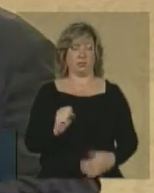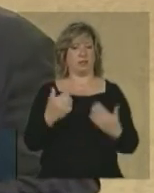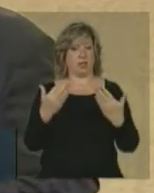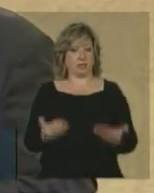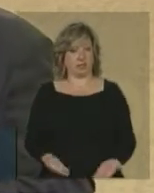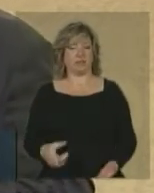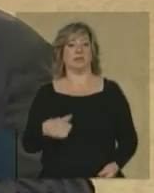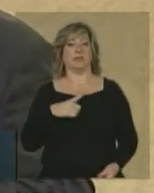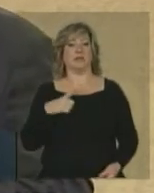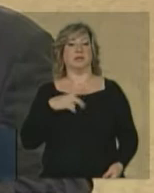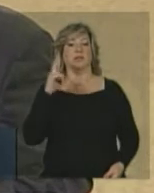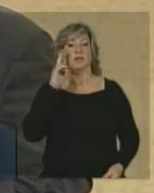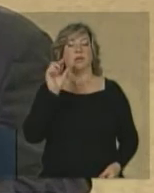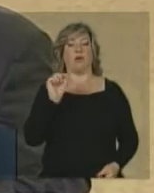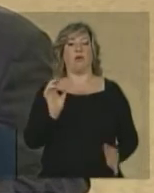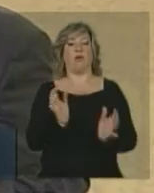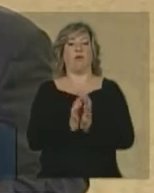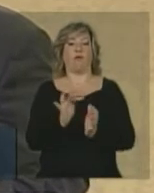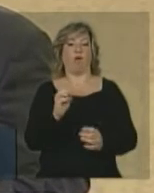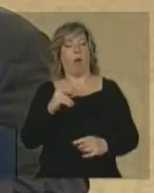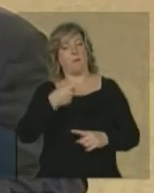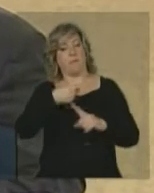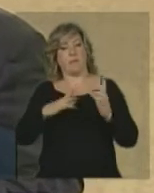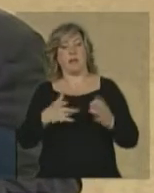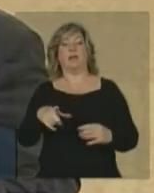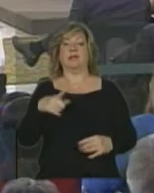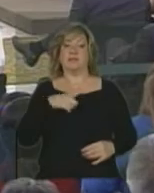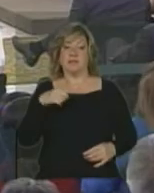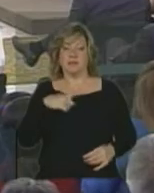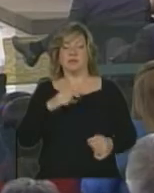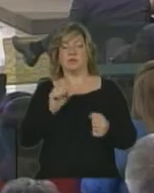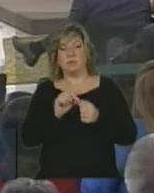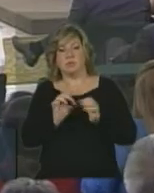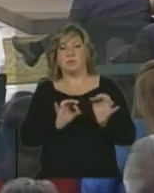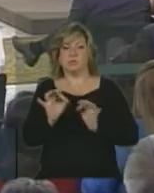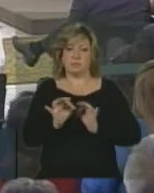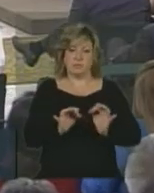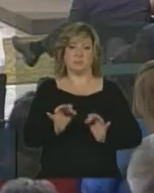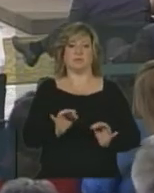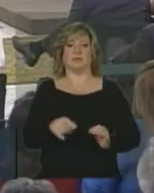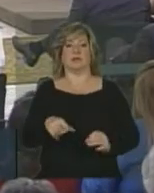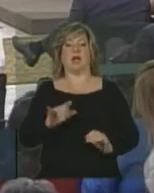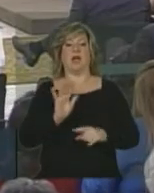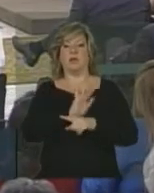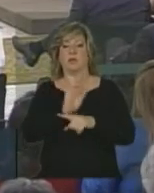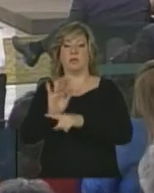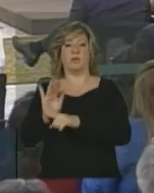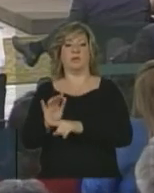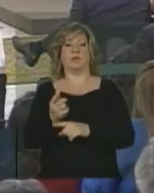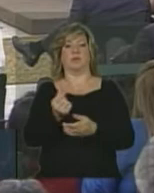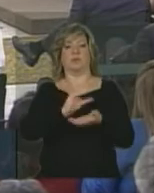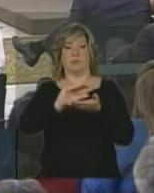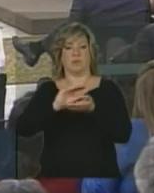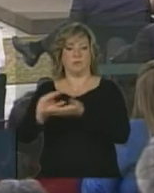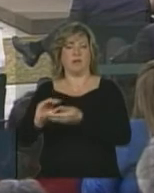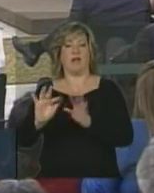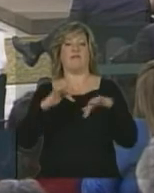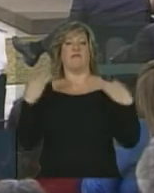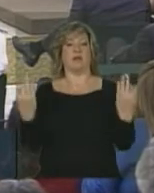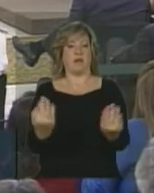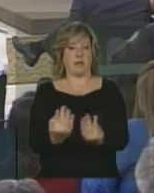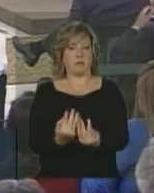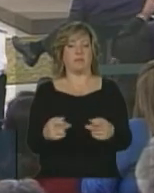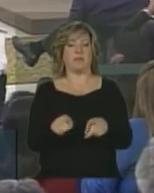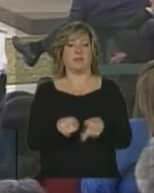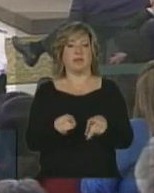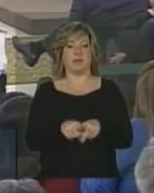com quanto de forma parcial, reparou pecuniariamente os familiares e, sobretudo, reconheceu